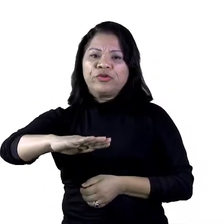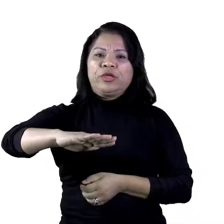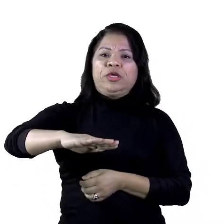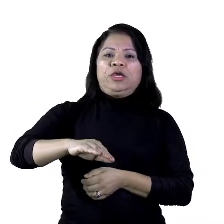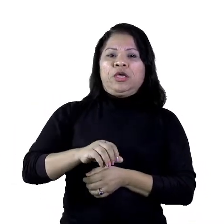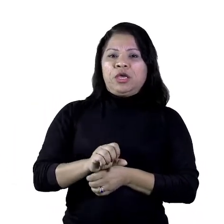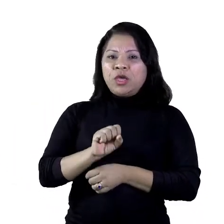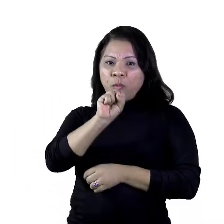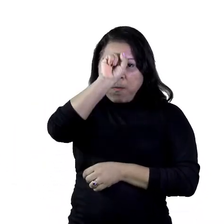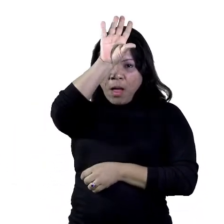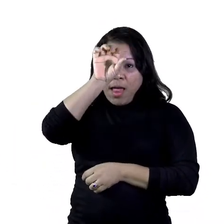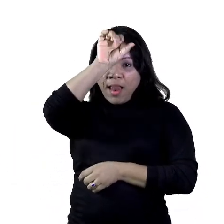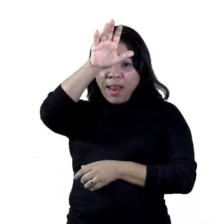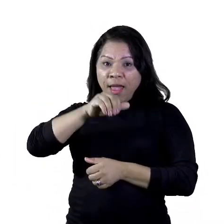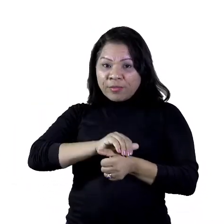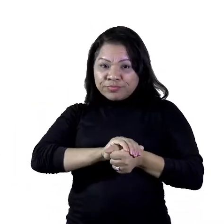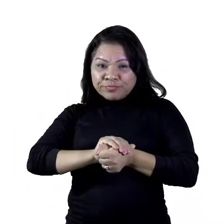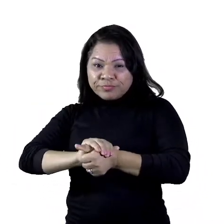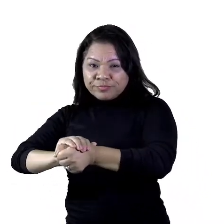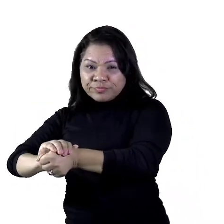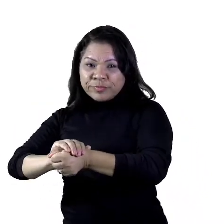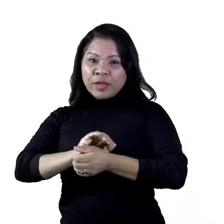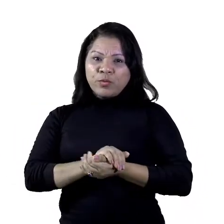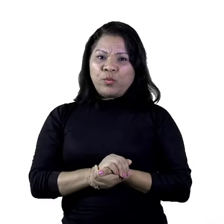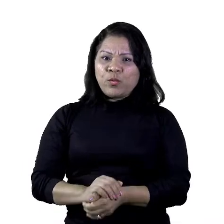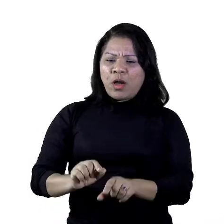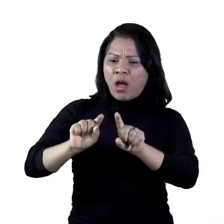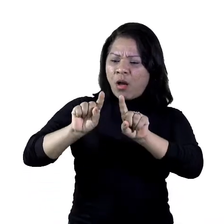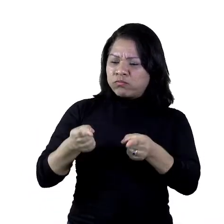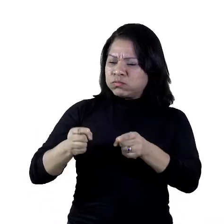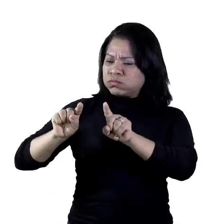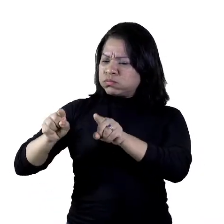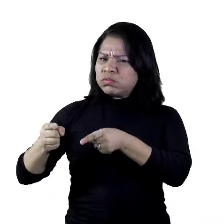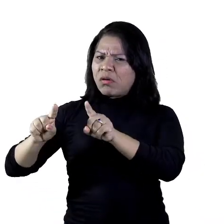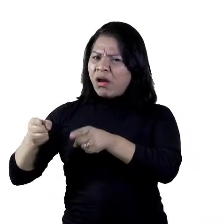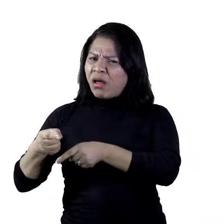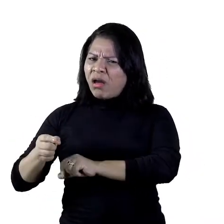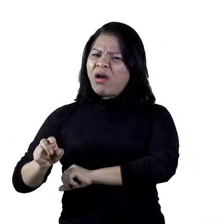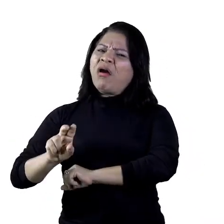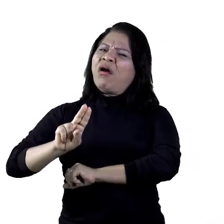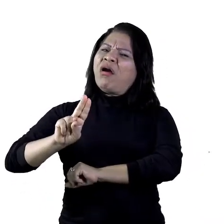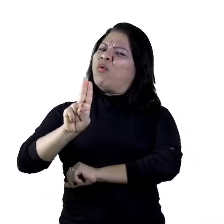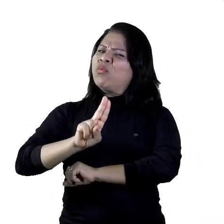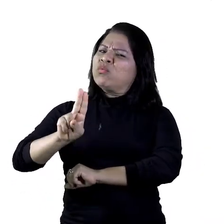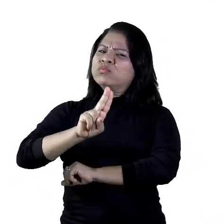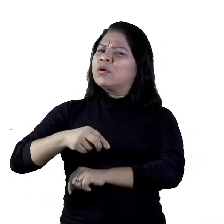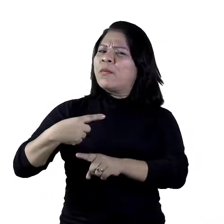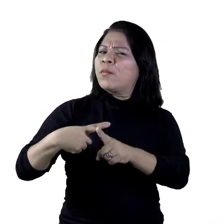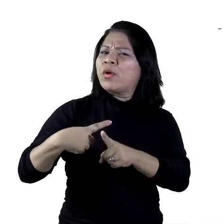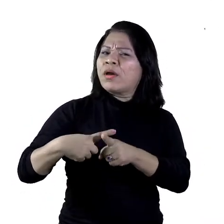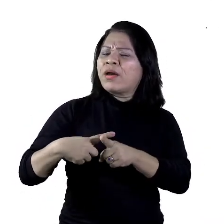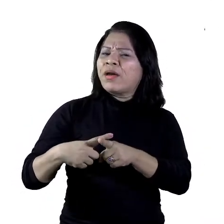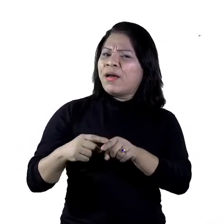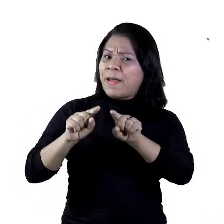parênteses foram utilizados para quê? Parênteses, você sabe o que é parênteses,